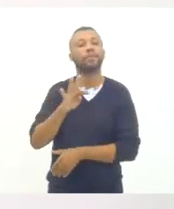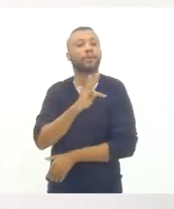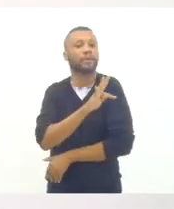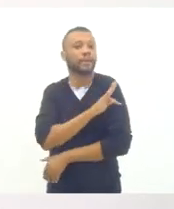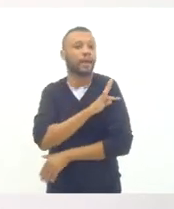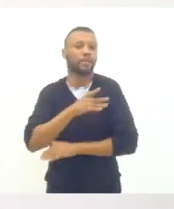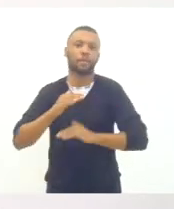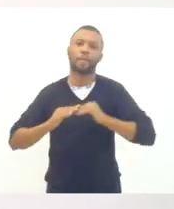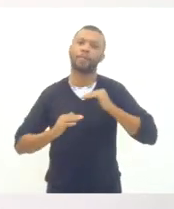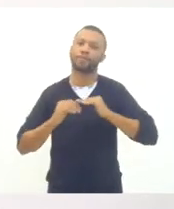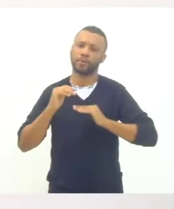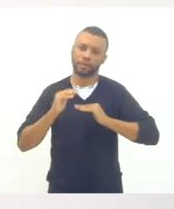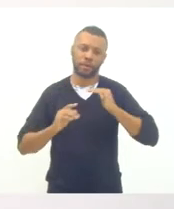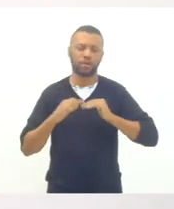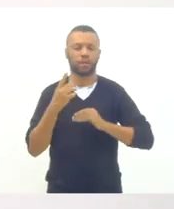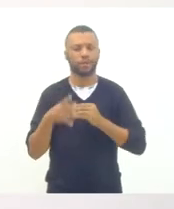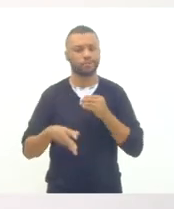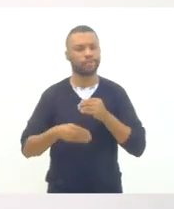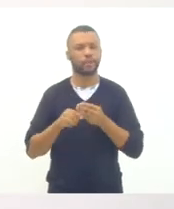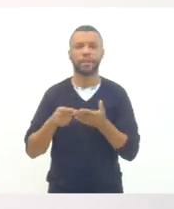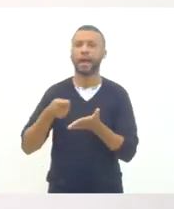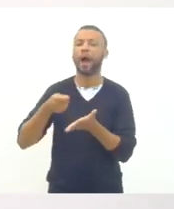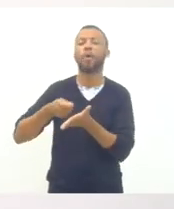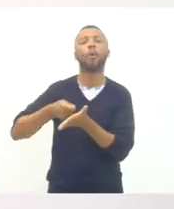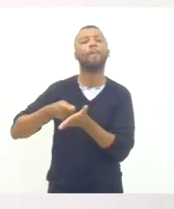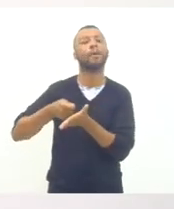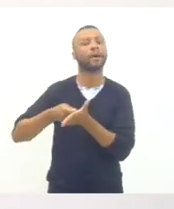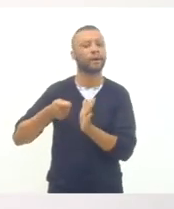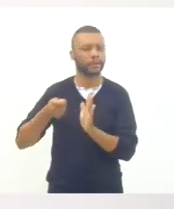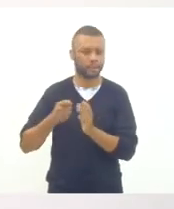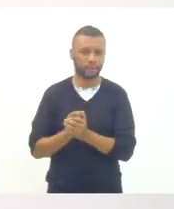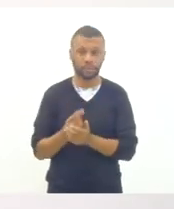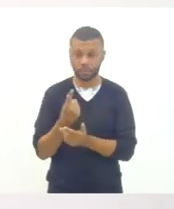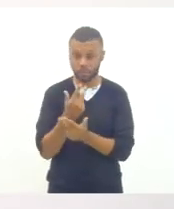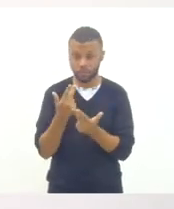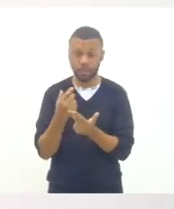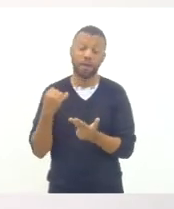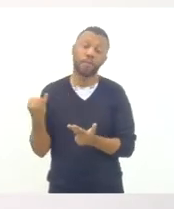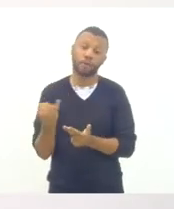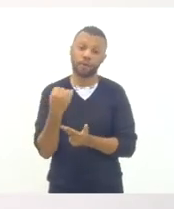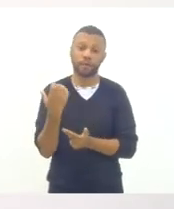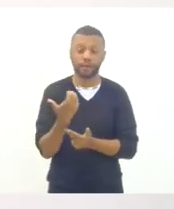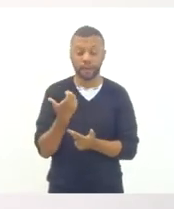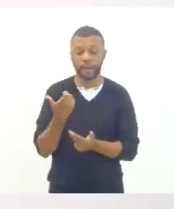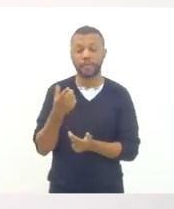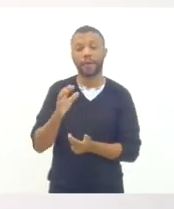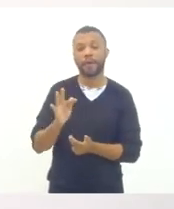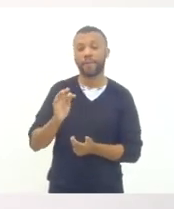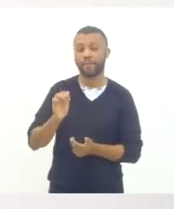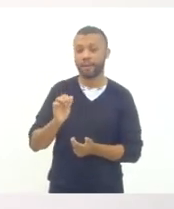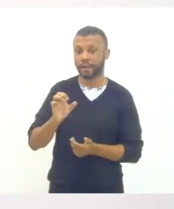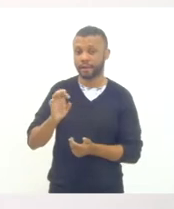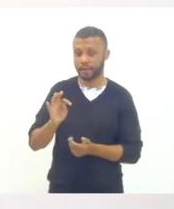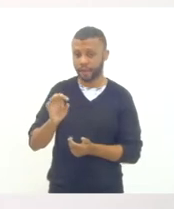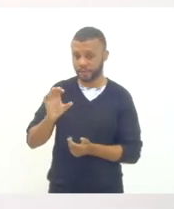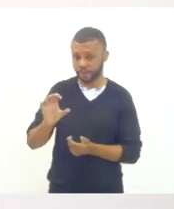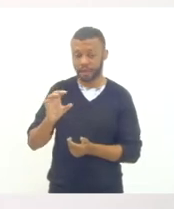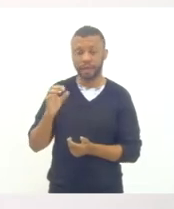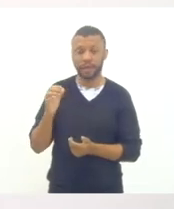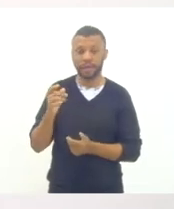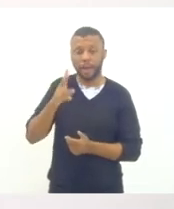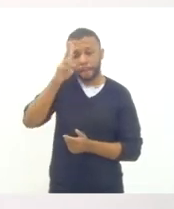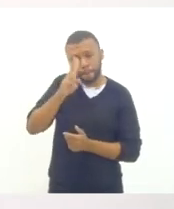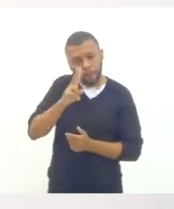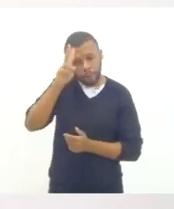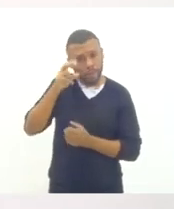cobrança como algo que tem que ser importante. A gente quer uma FAETEC potente, que esteja no maior número possível de municípios,